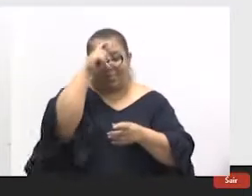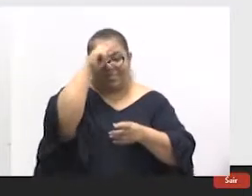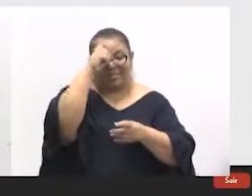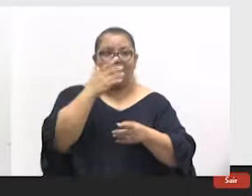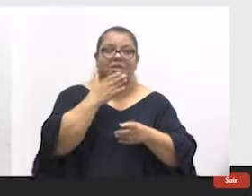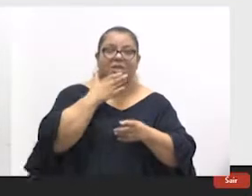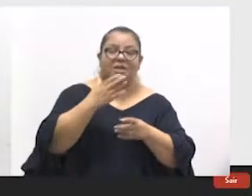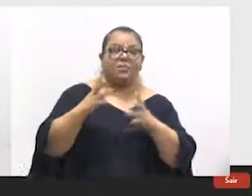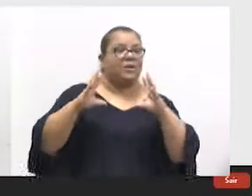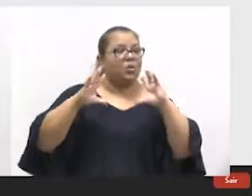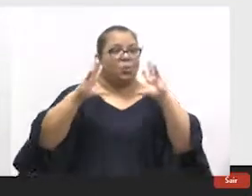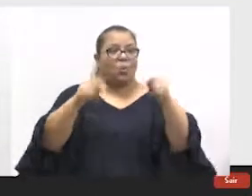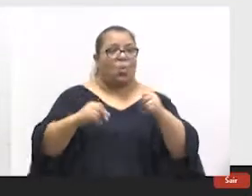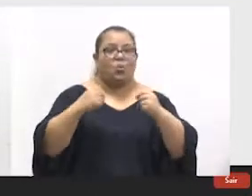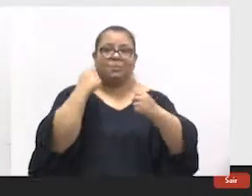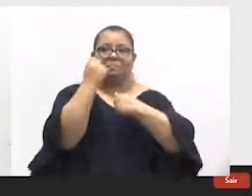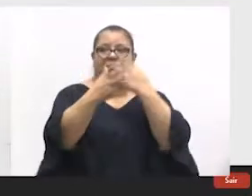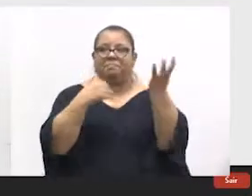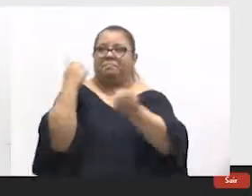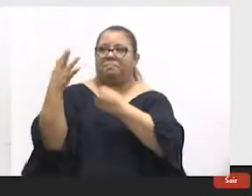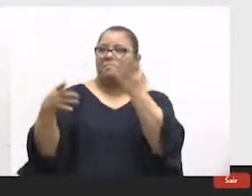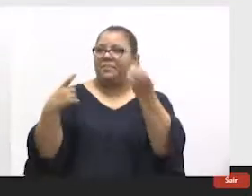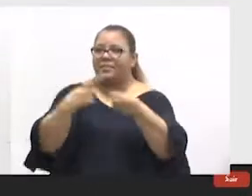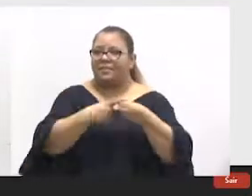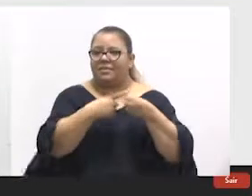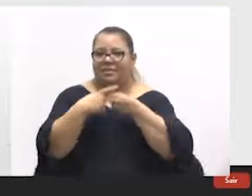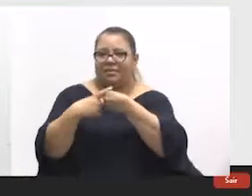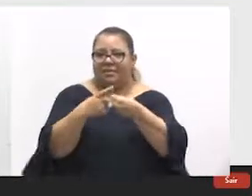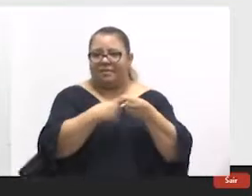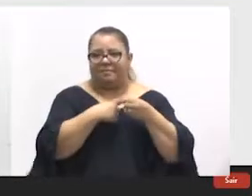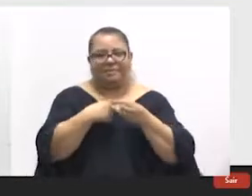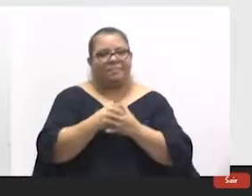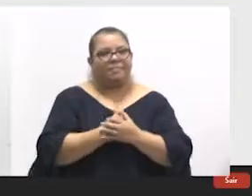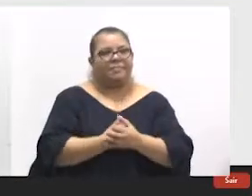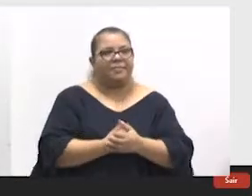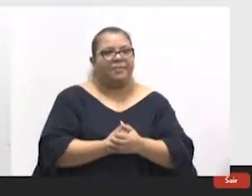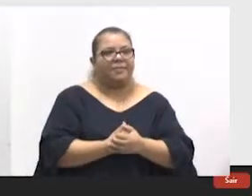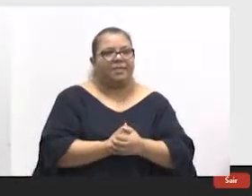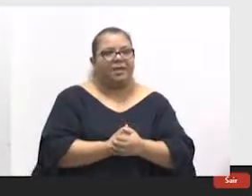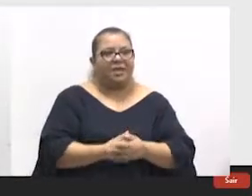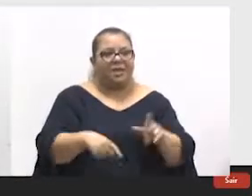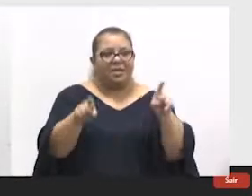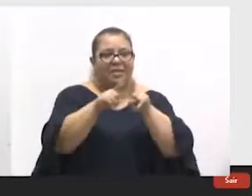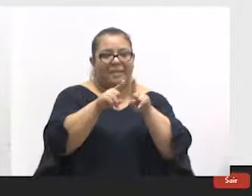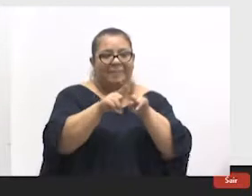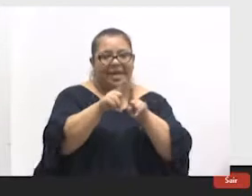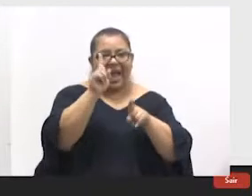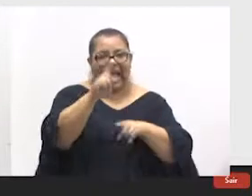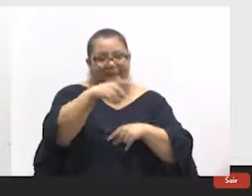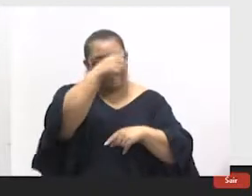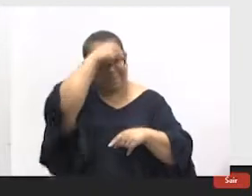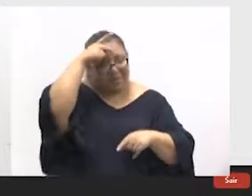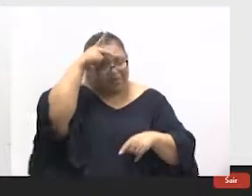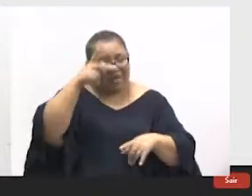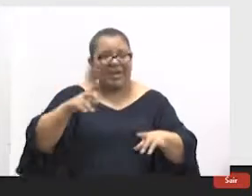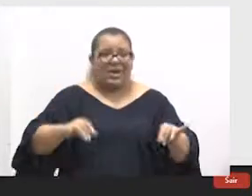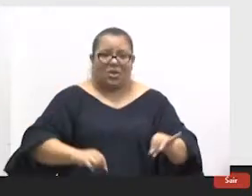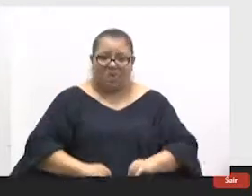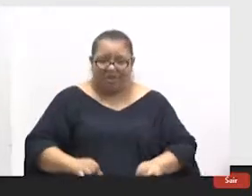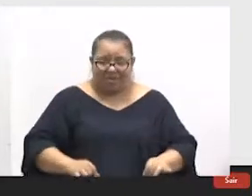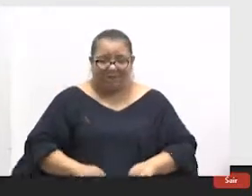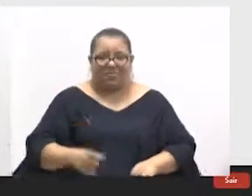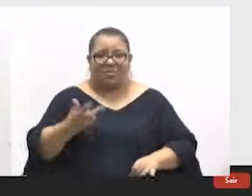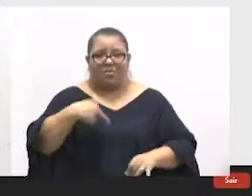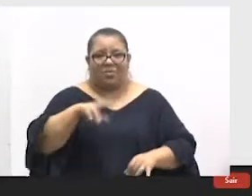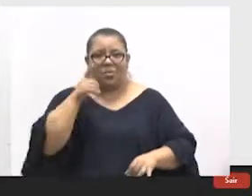maior parte dos pacientes de fora, não faz nem muito sentido, né? E a gestão dupla é justamente na ideia de que a gente consiga ter esse